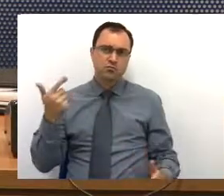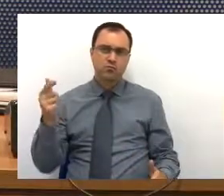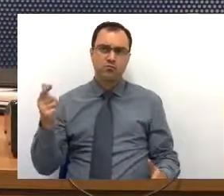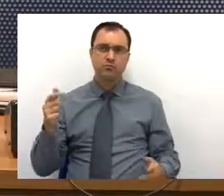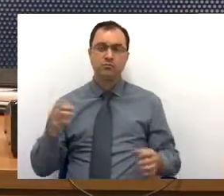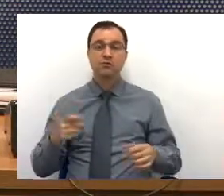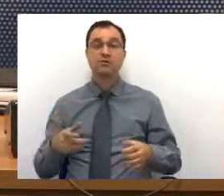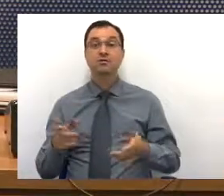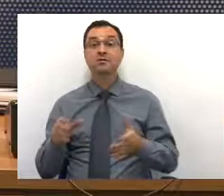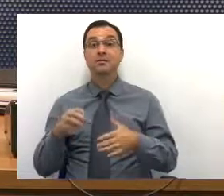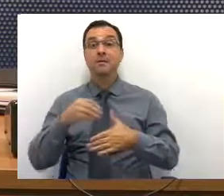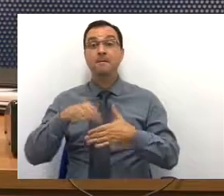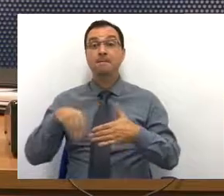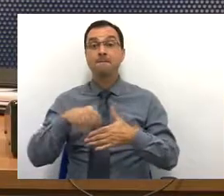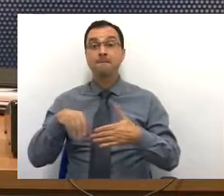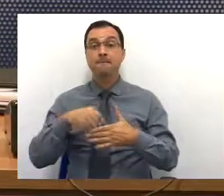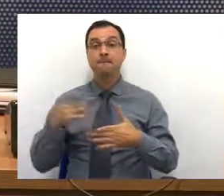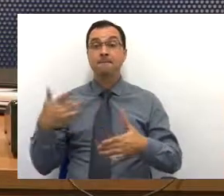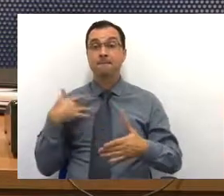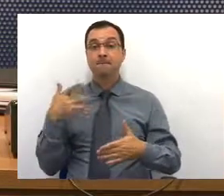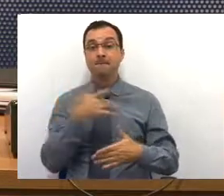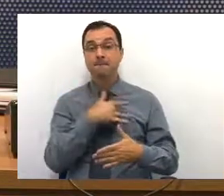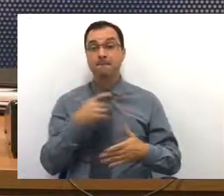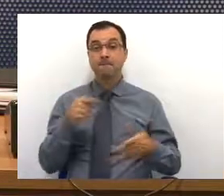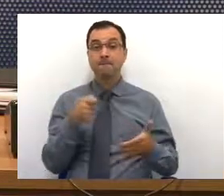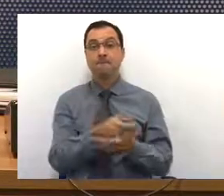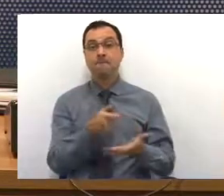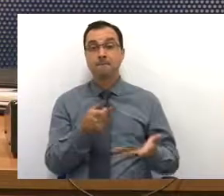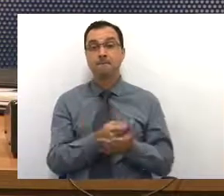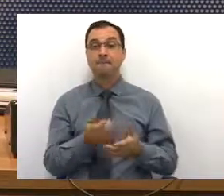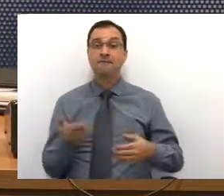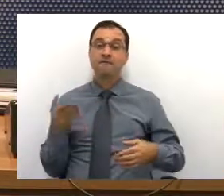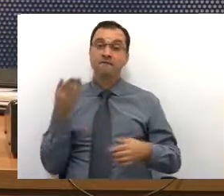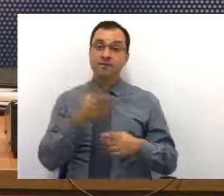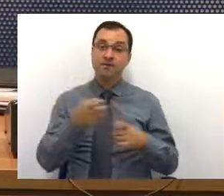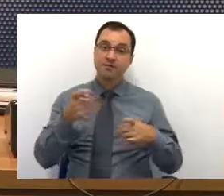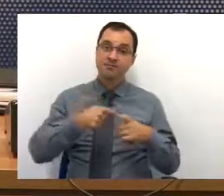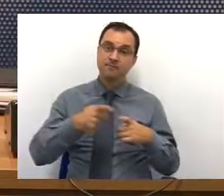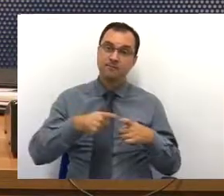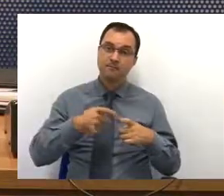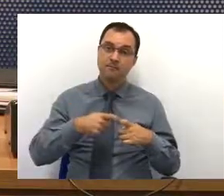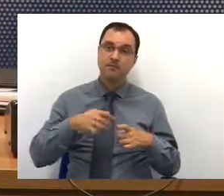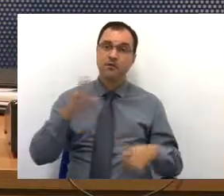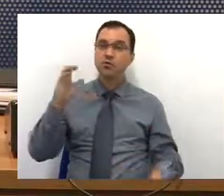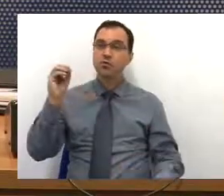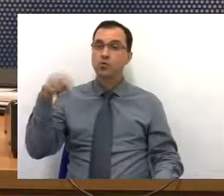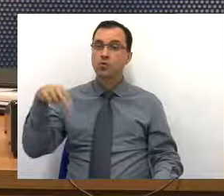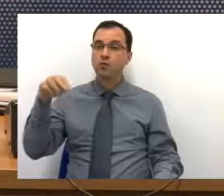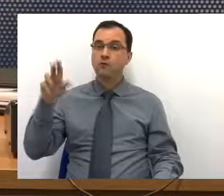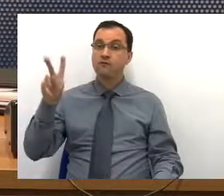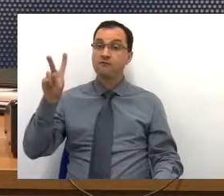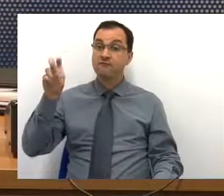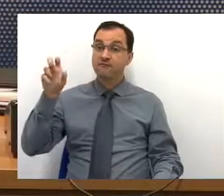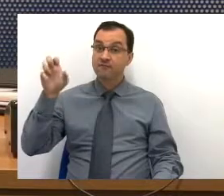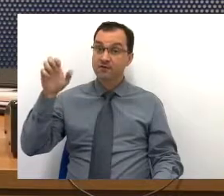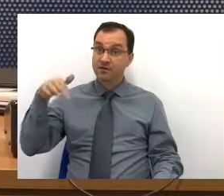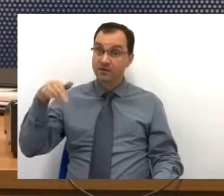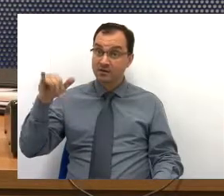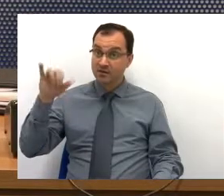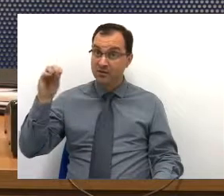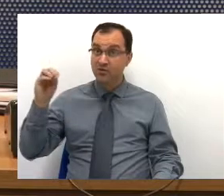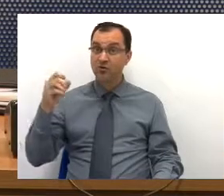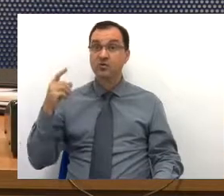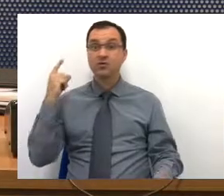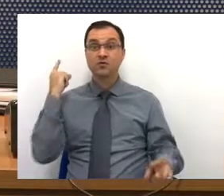plano de saúde, que passa no médico do seu convênio, descobriu o caminho